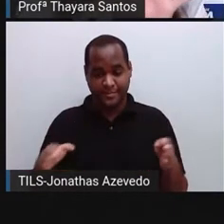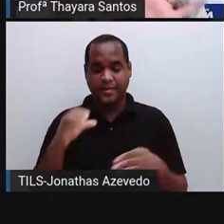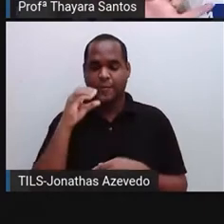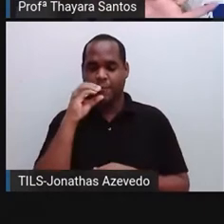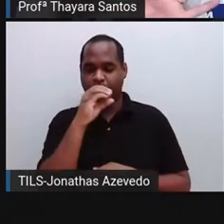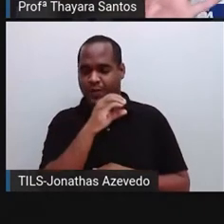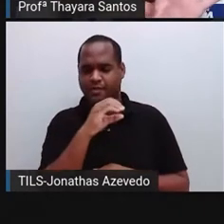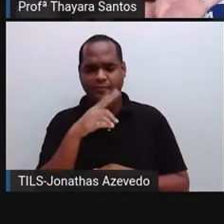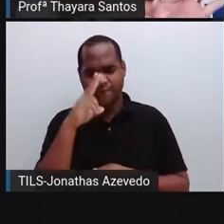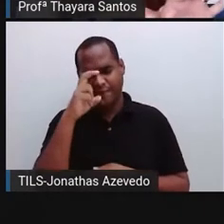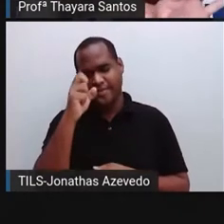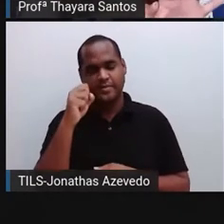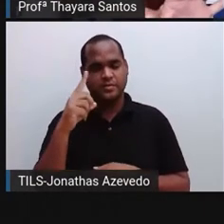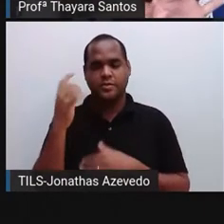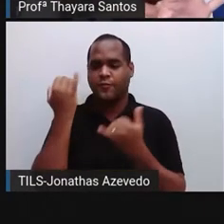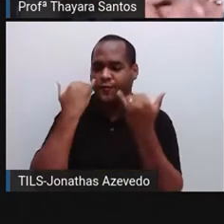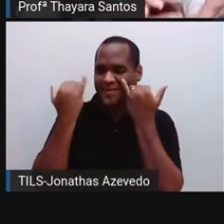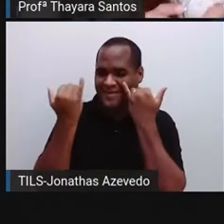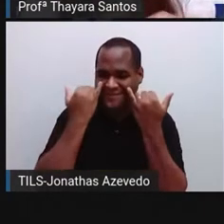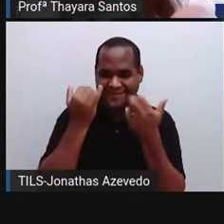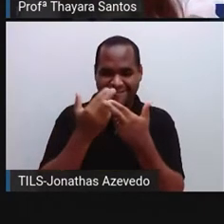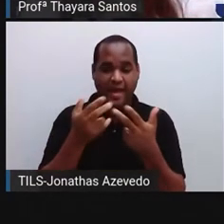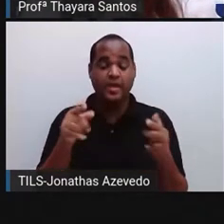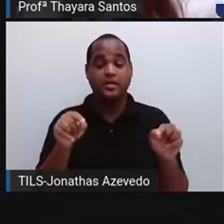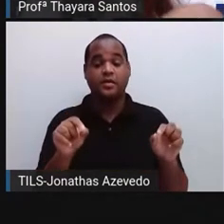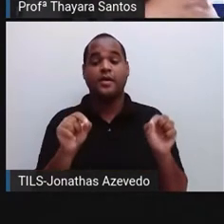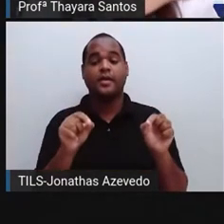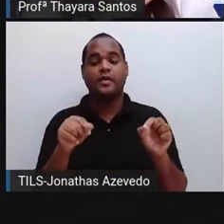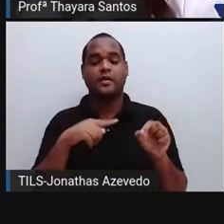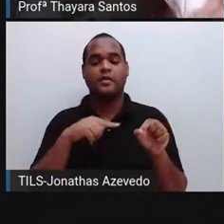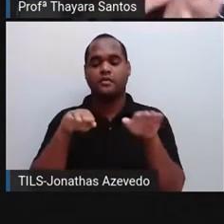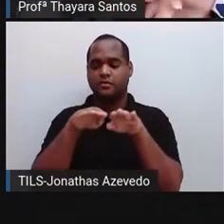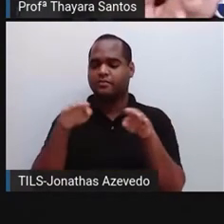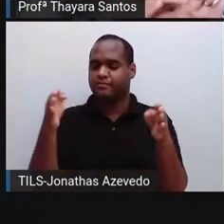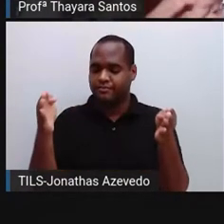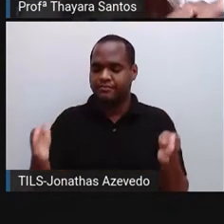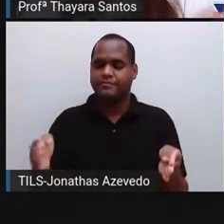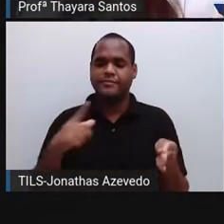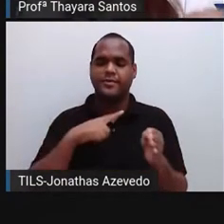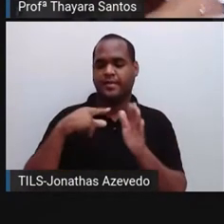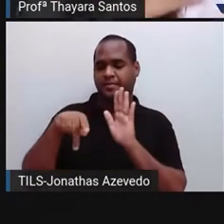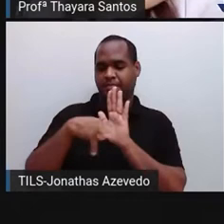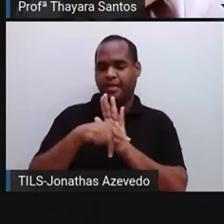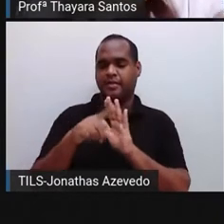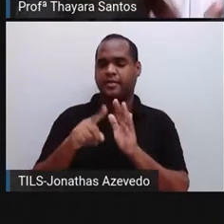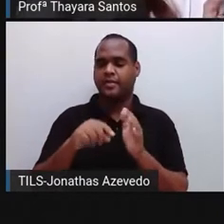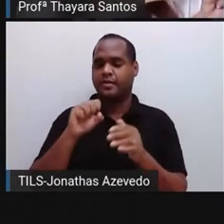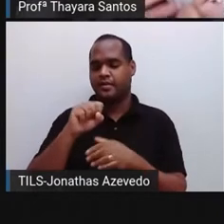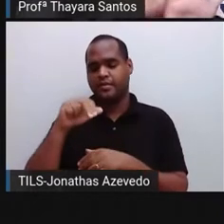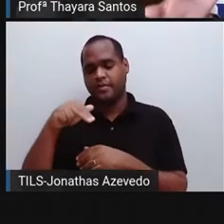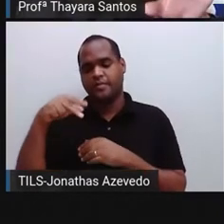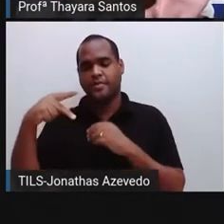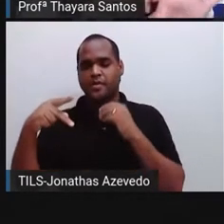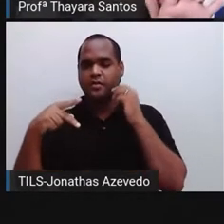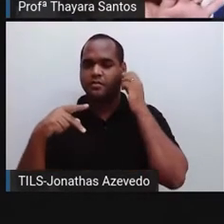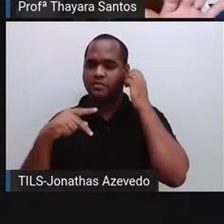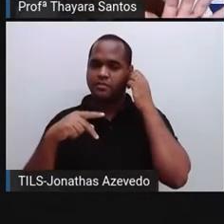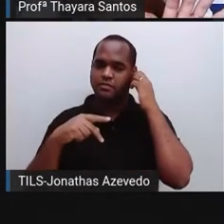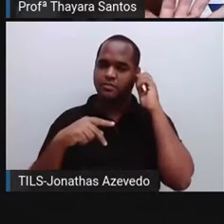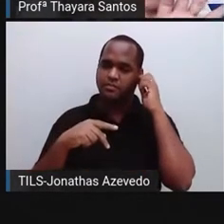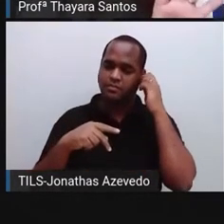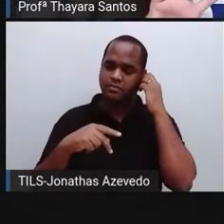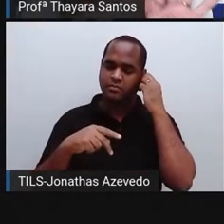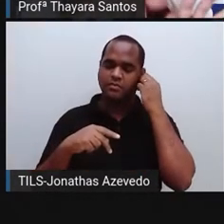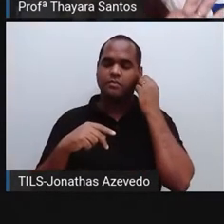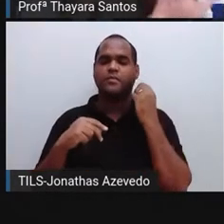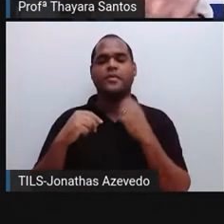Eles mandam essa informação para esse neurônio aqui. Esses neurônios aqui, todos fazem parte do sistema nervoso periférico. Então, mandou essa informação